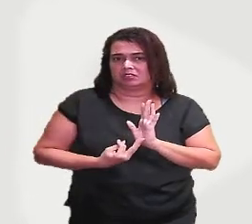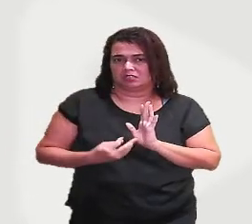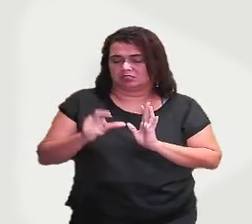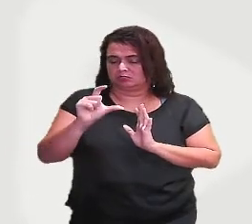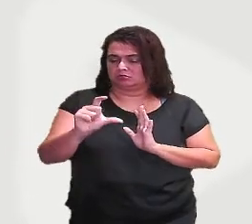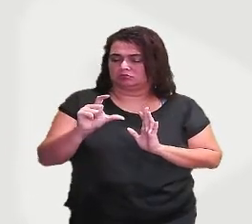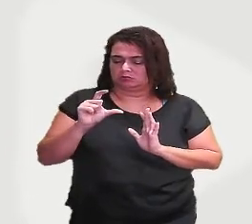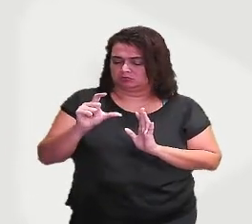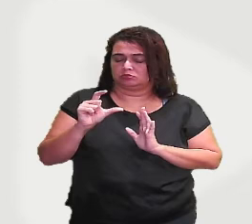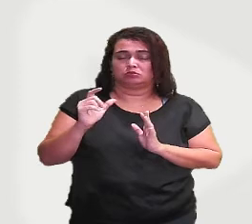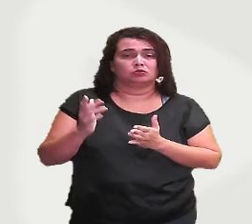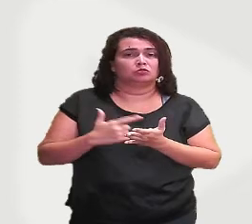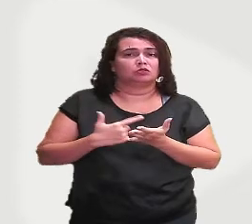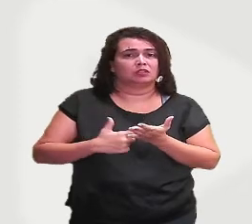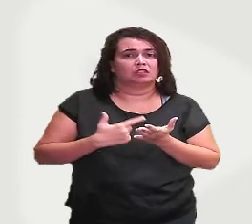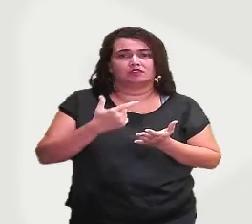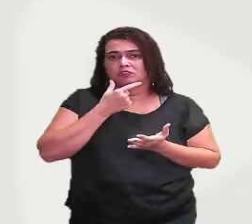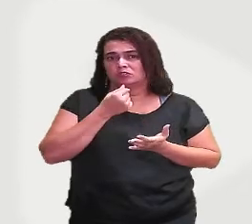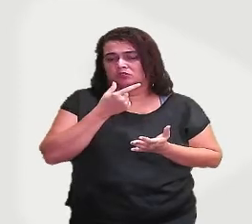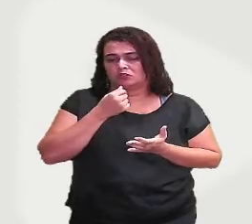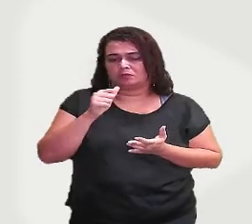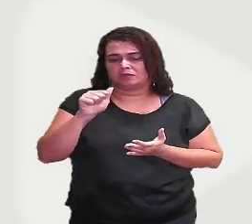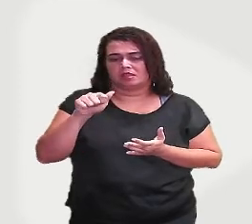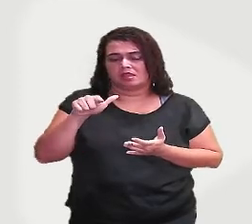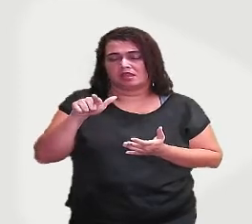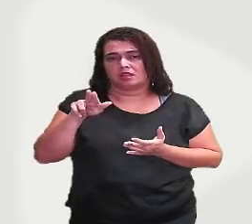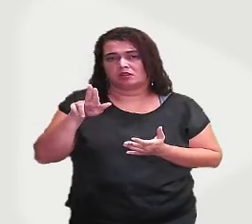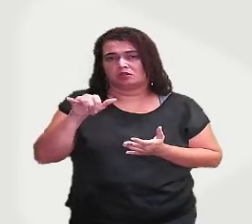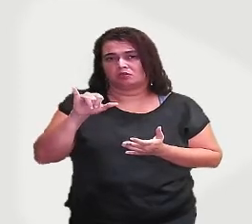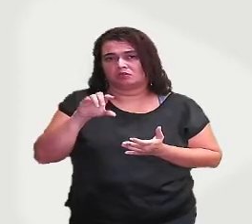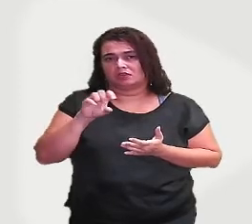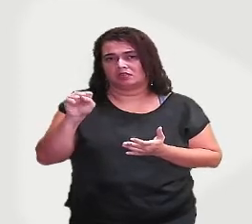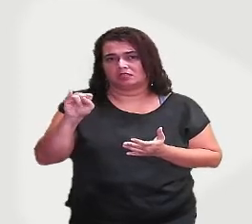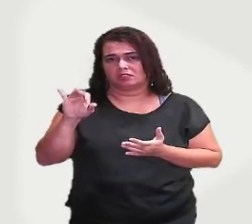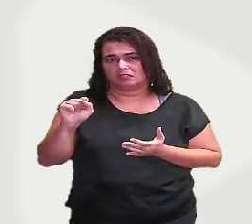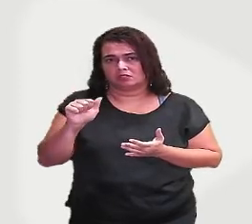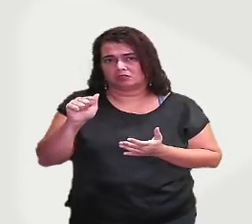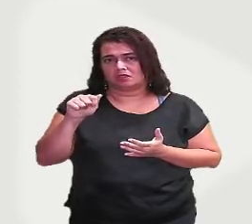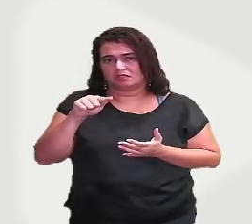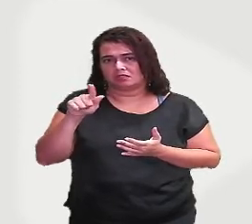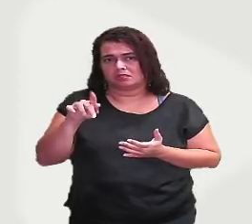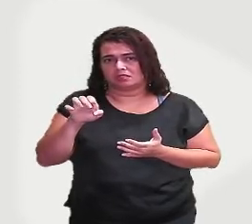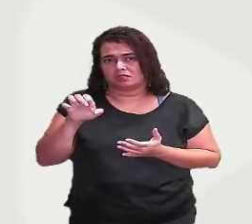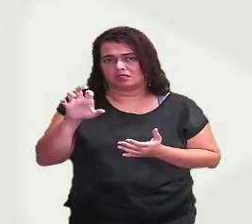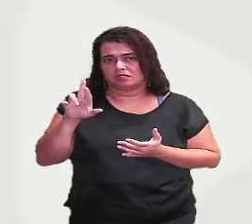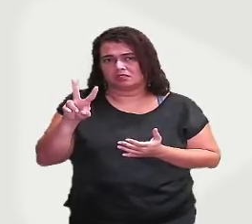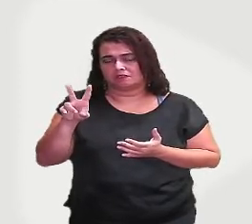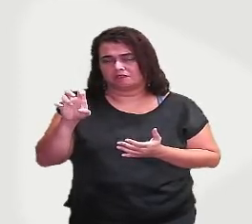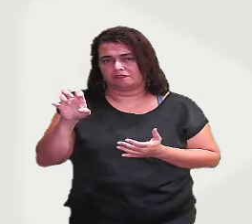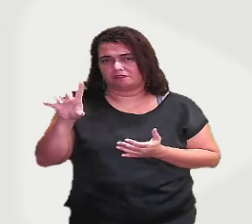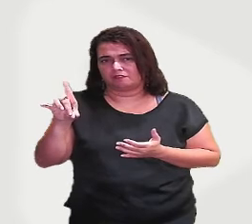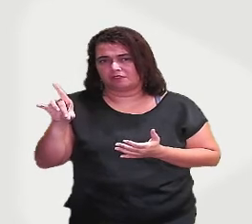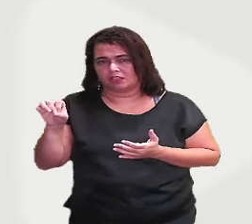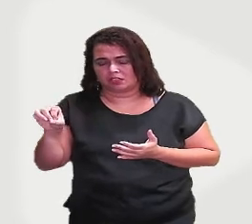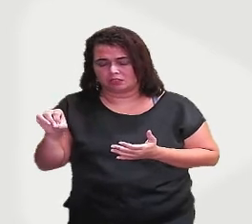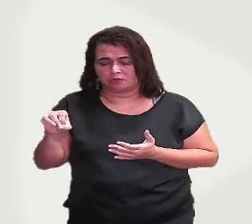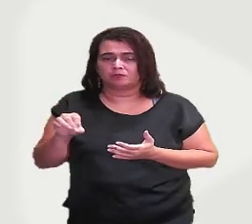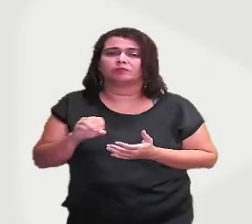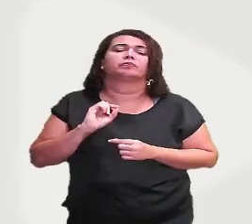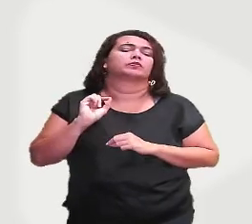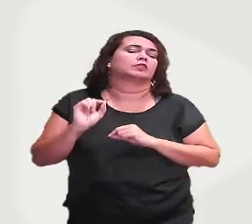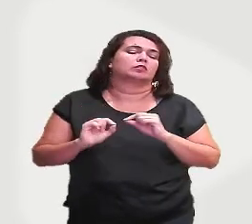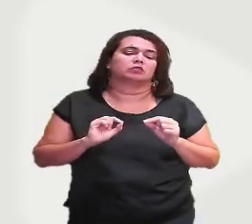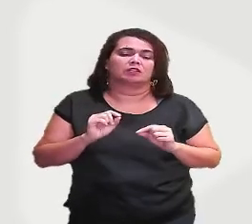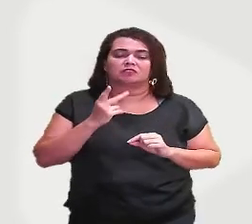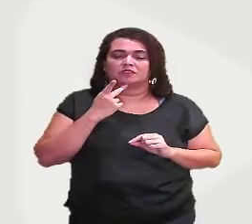Aluísio Azevedo. Então, em. Tá indicando aí a duração, né? Em